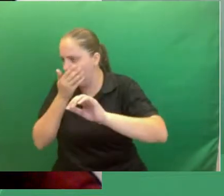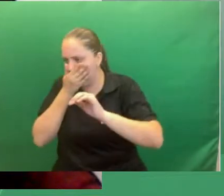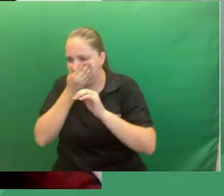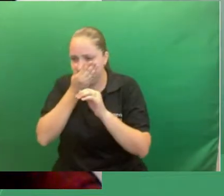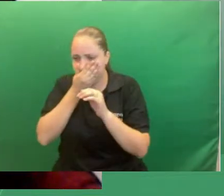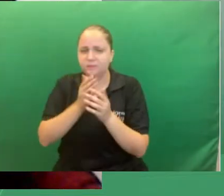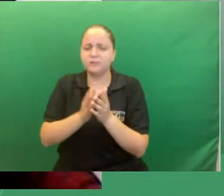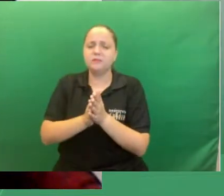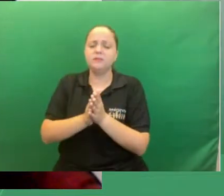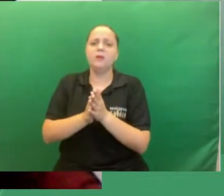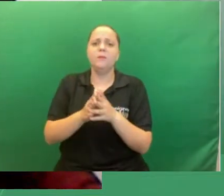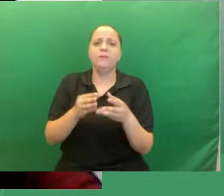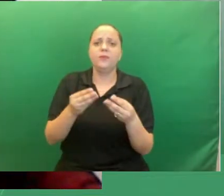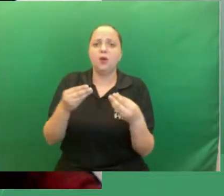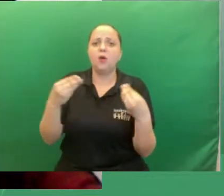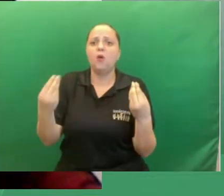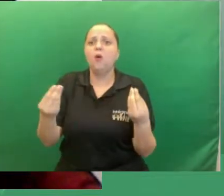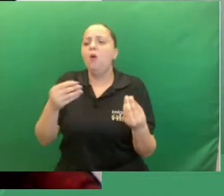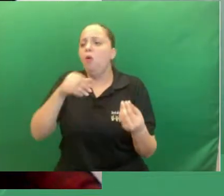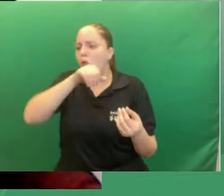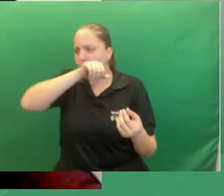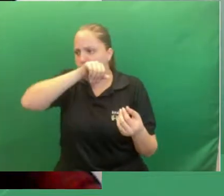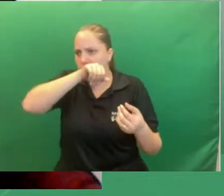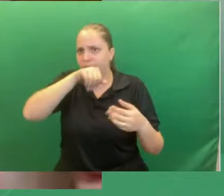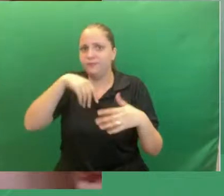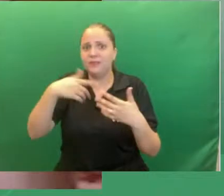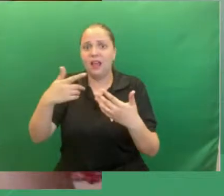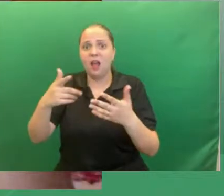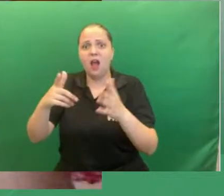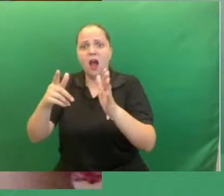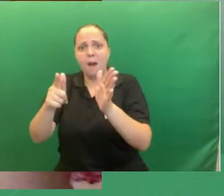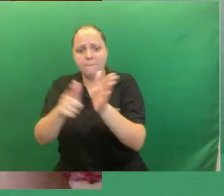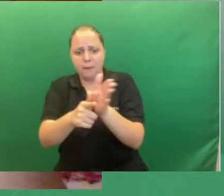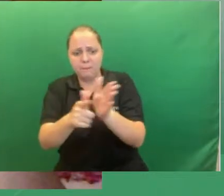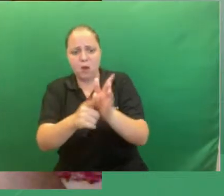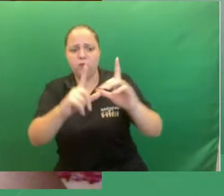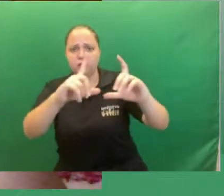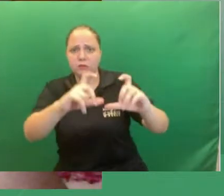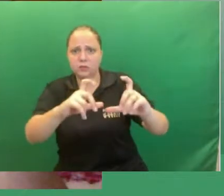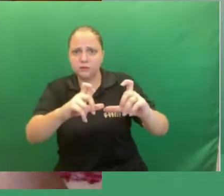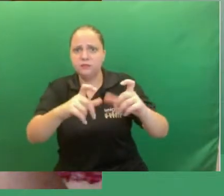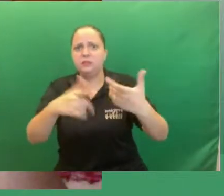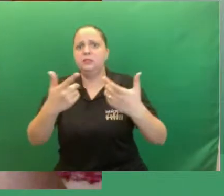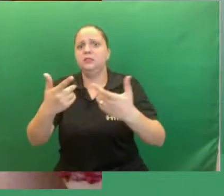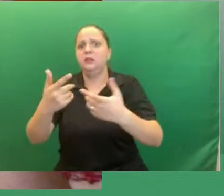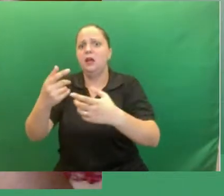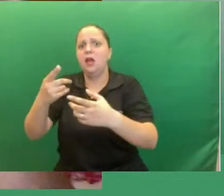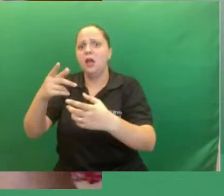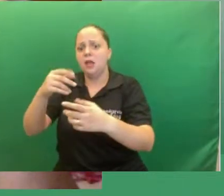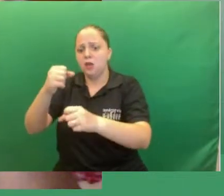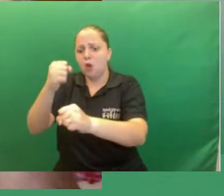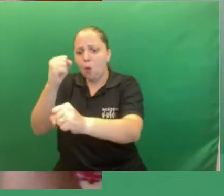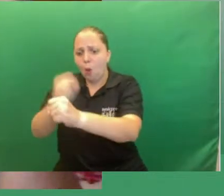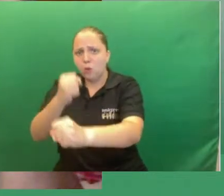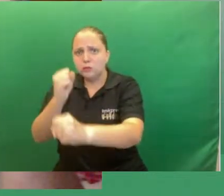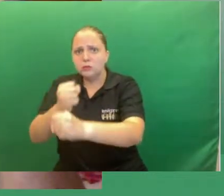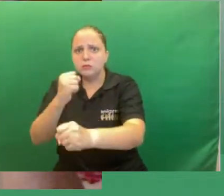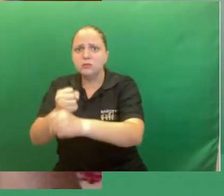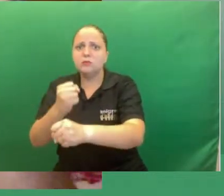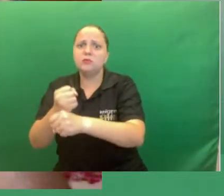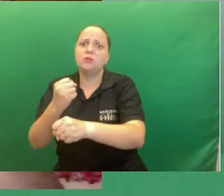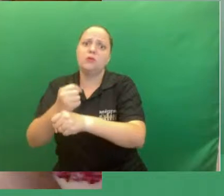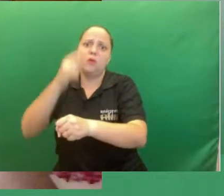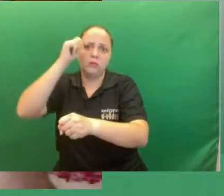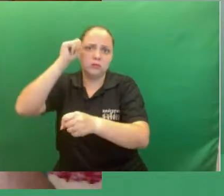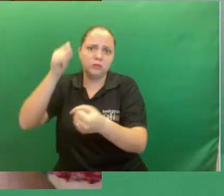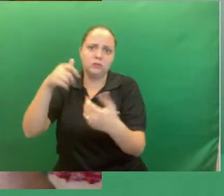sujeitos eu acho que faz total sentido eu acho que a